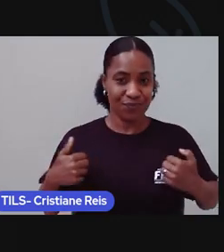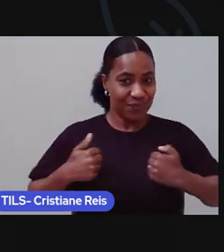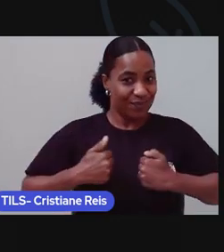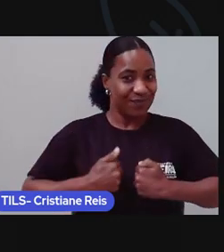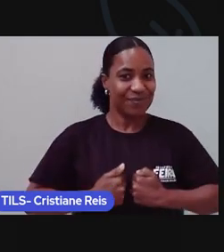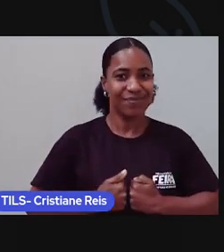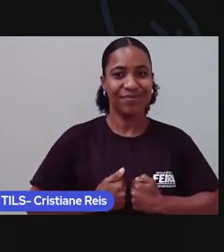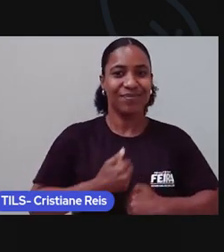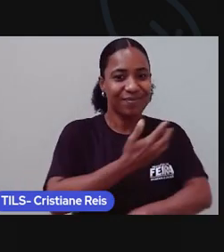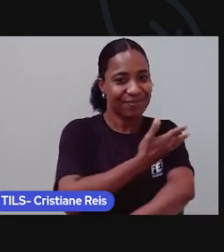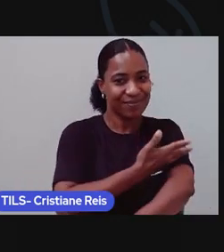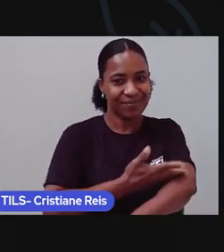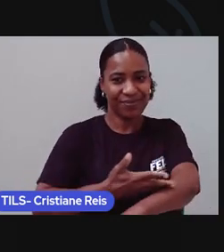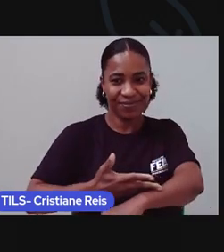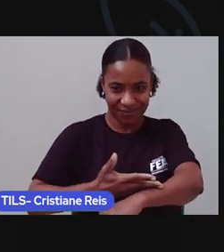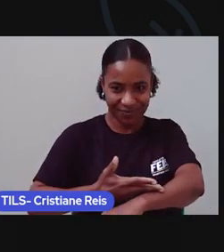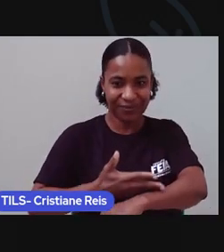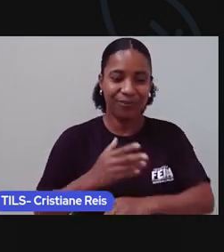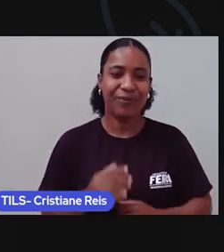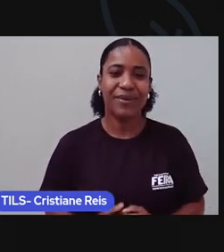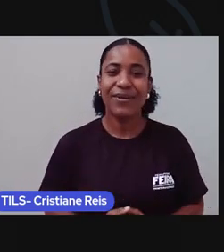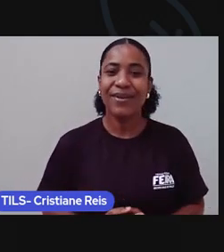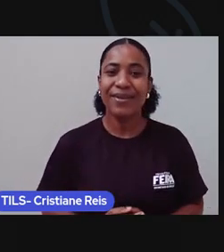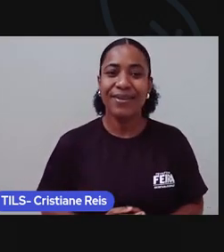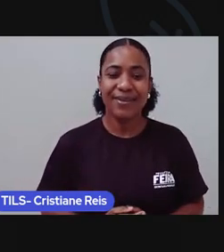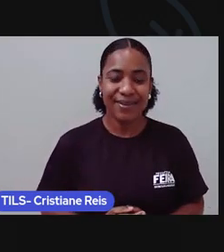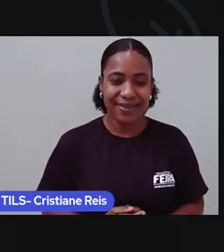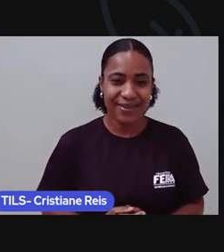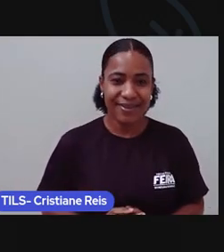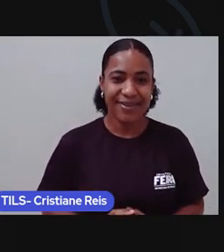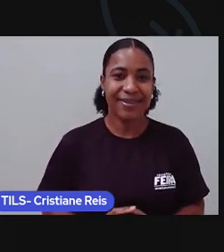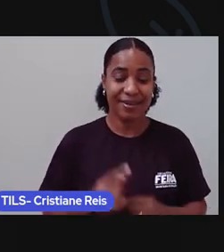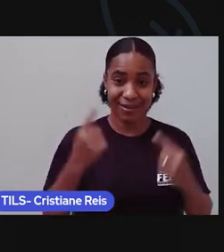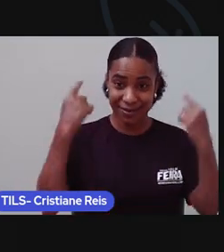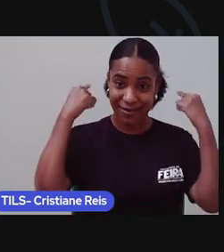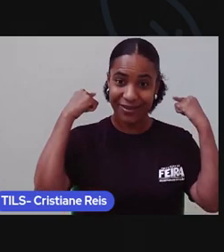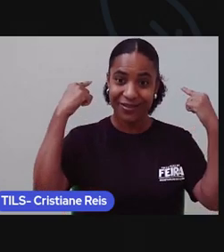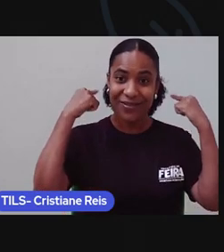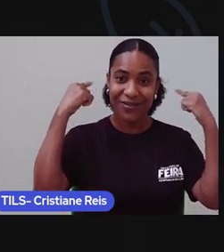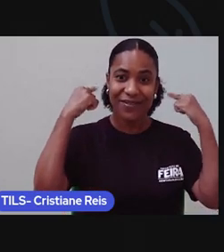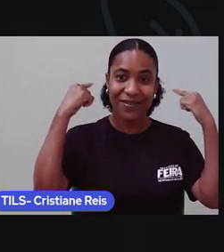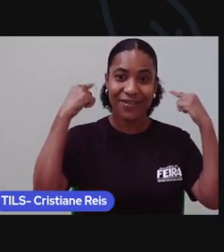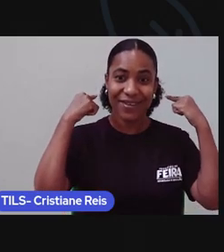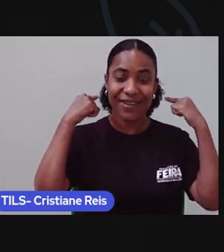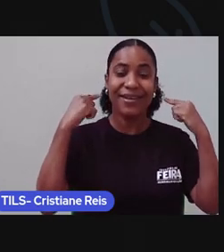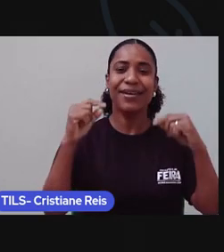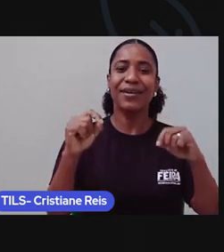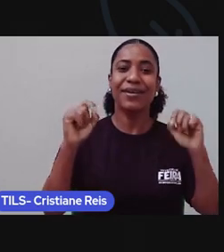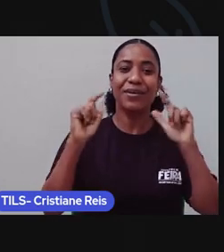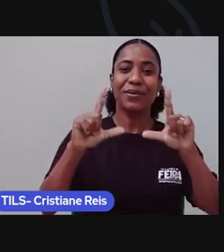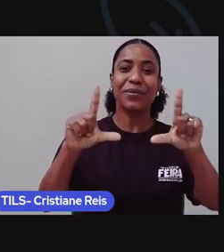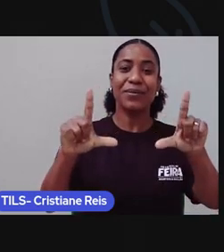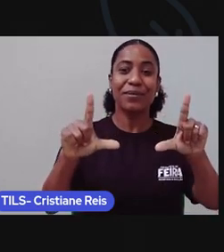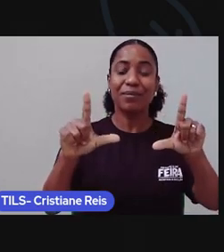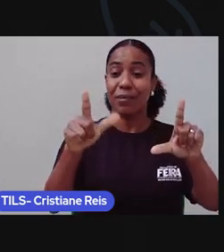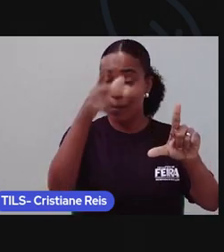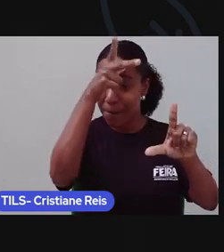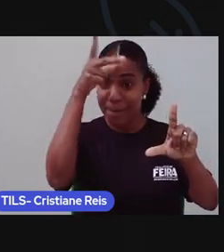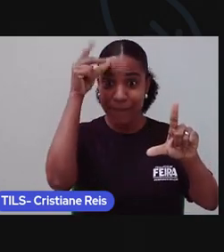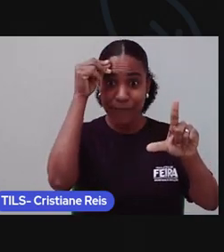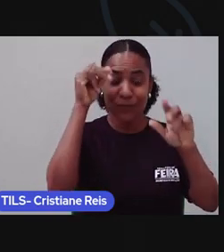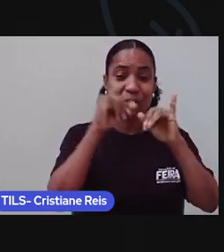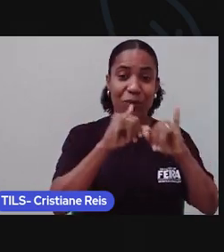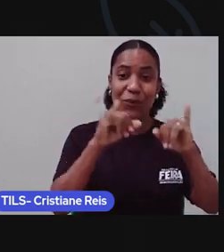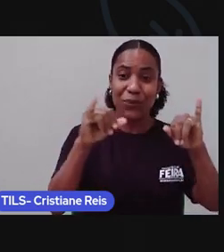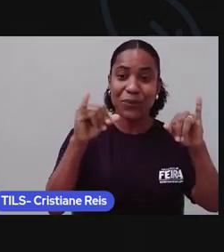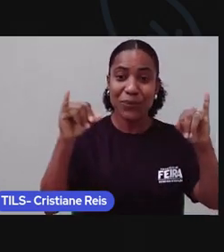branco. Na parte de trás do vídeo, vocês podem visualizar um painel com logomarcas